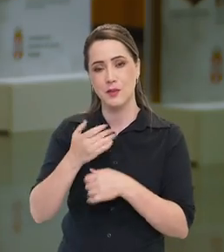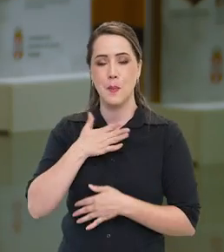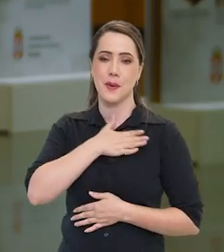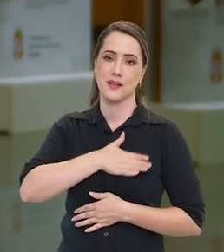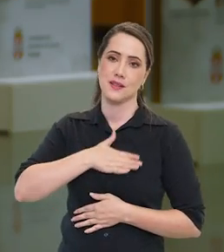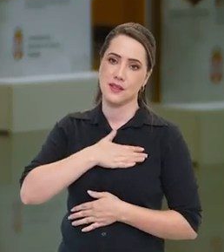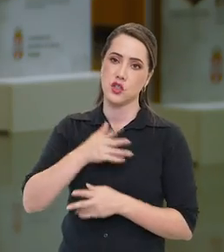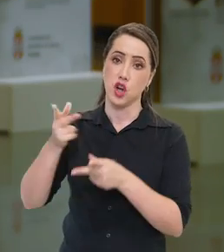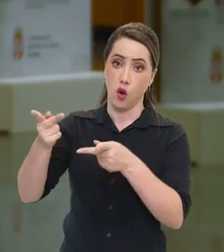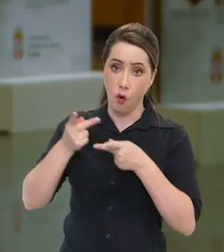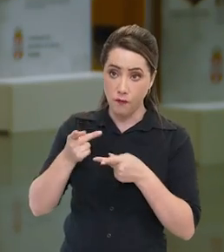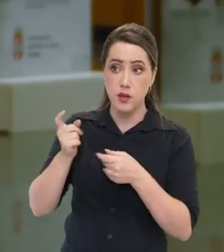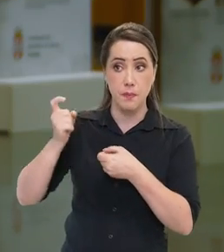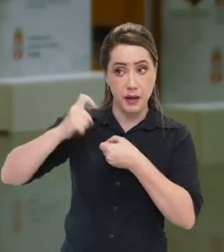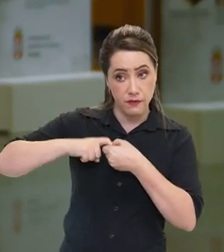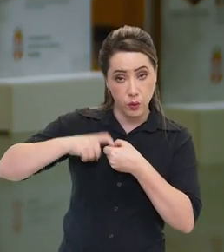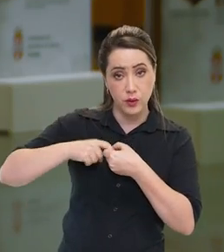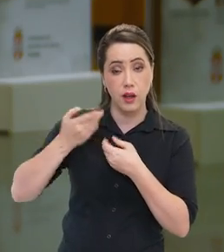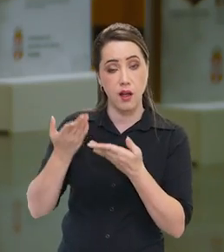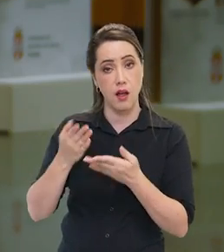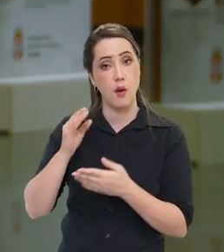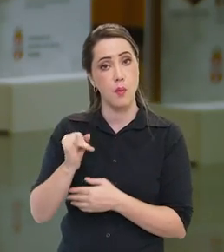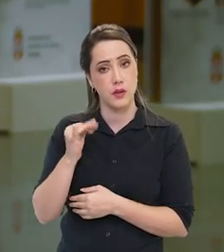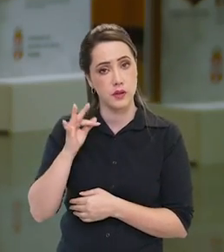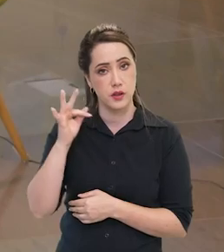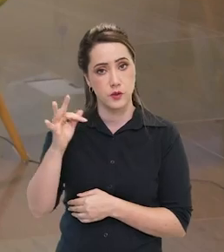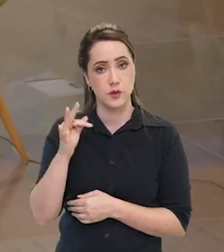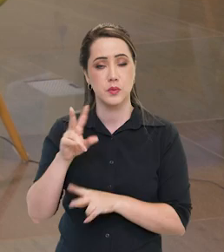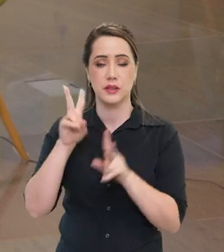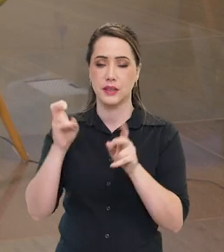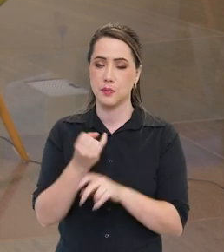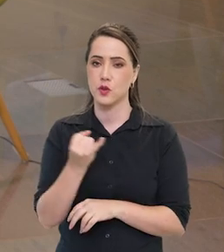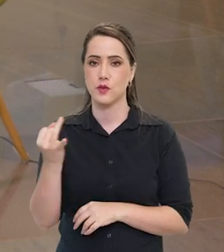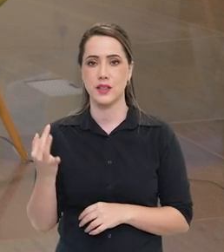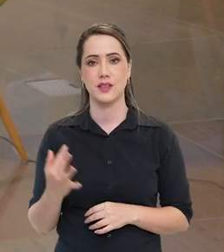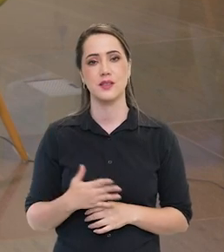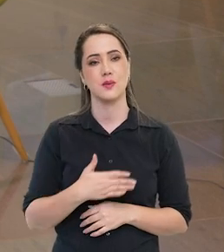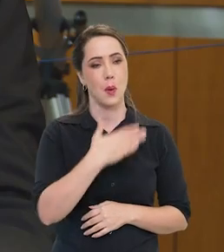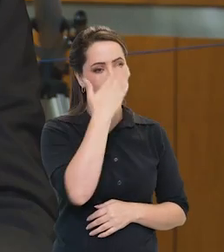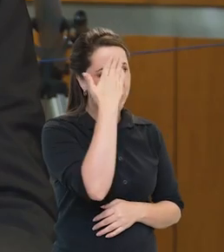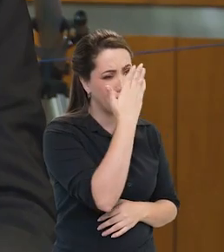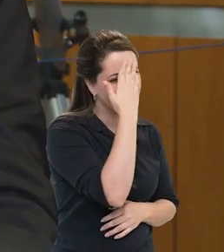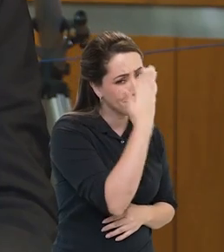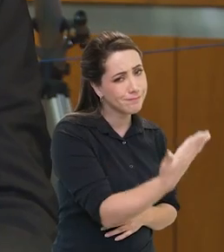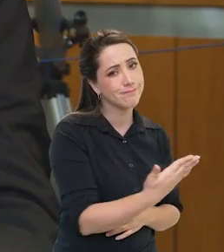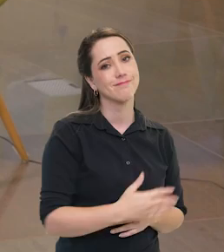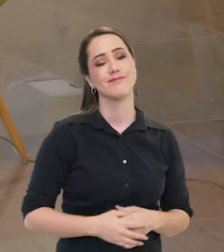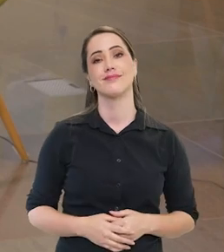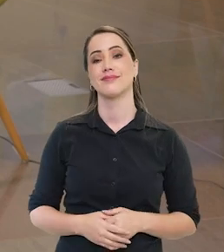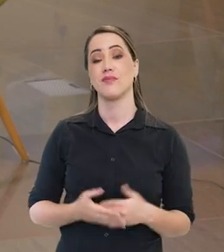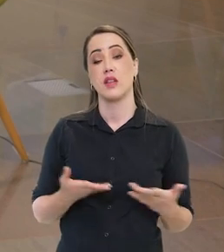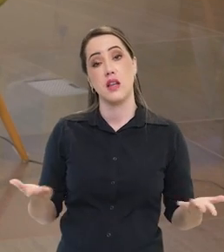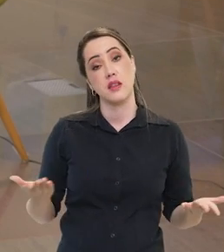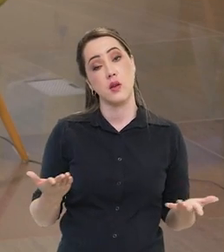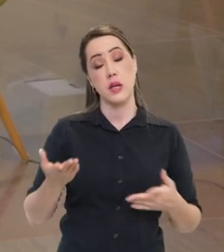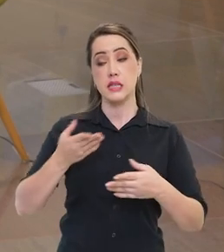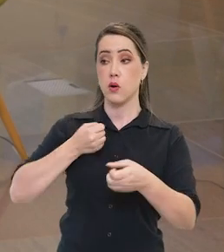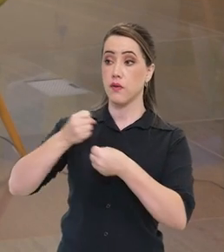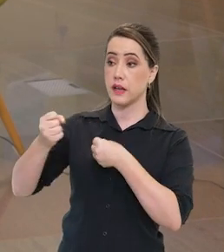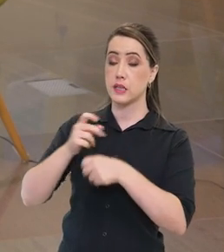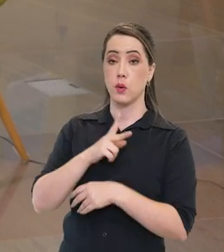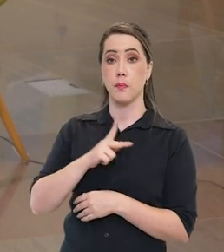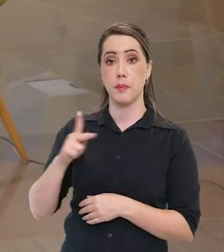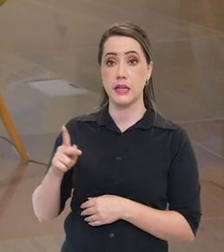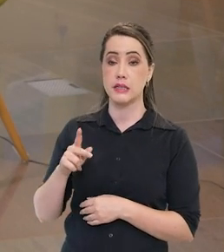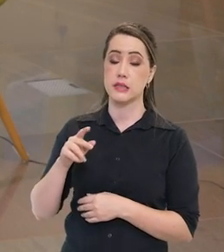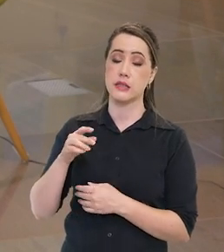entrevista, foi um prazer. Já te convido para uma próxima oportunidade, porque temos muito a sorte. Muito, muito obrigado. Essa foi